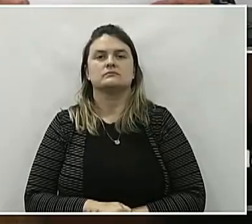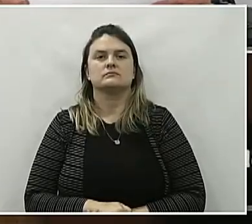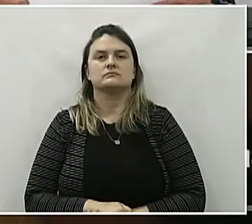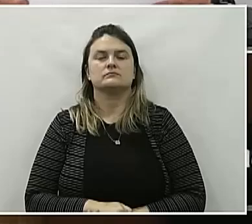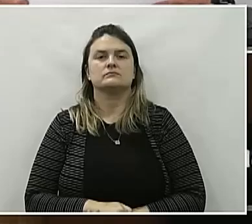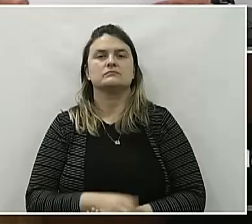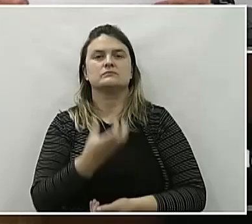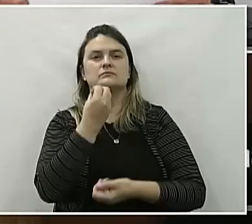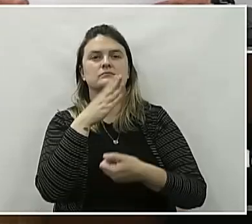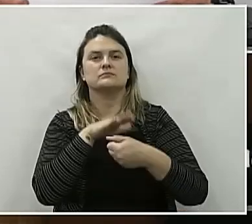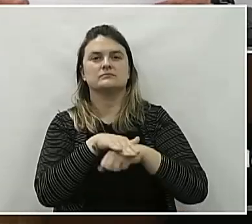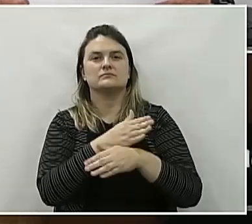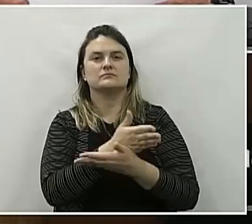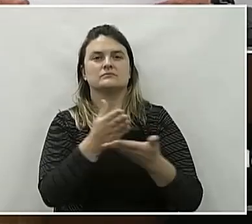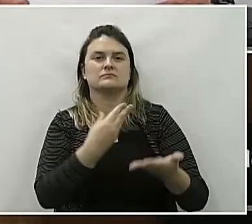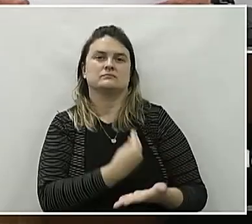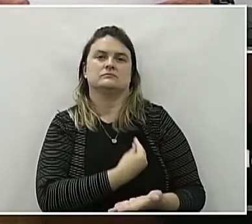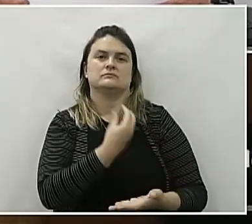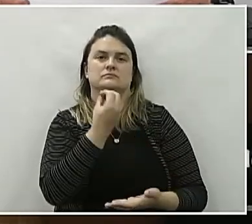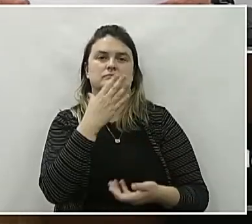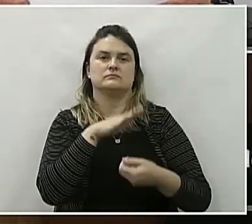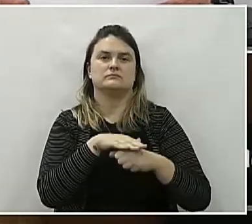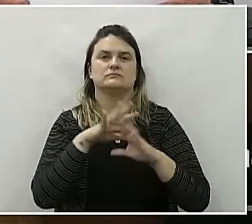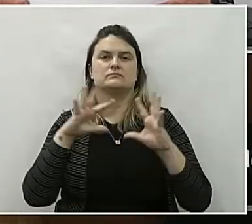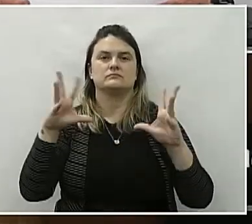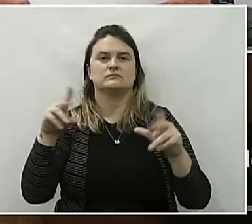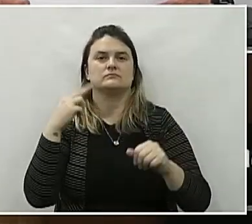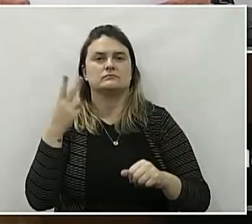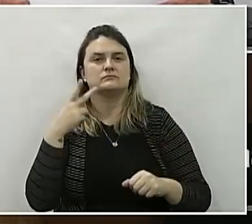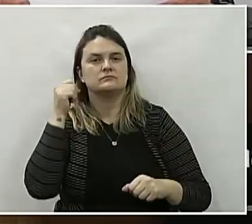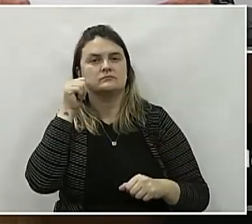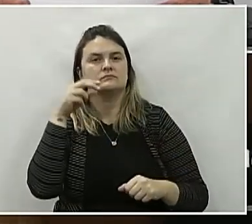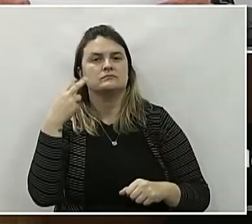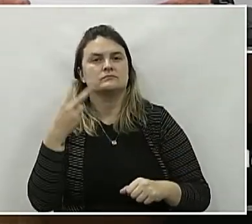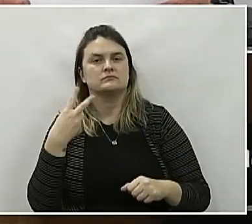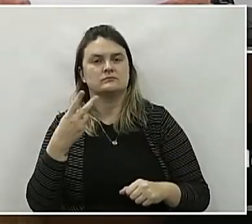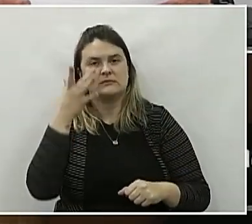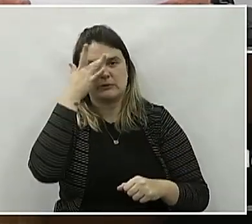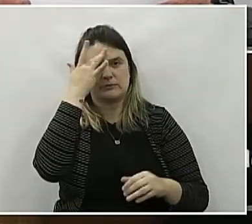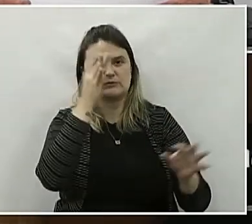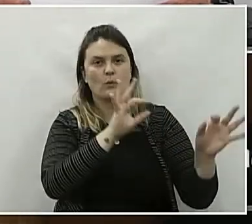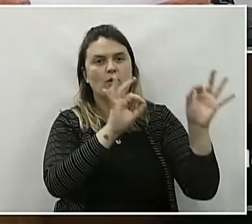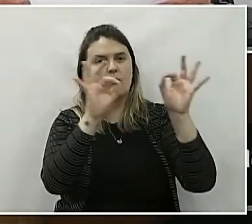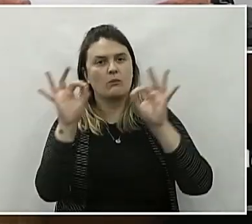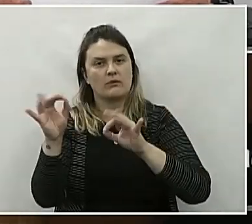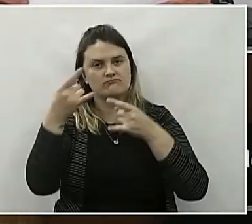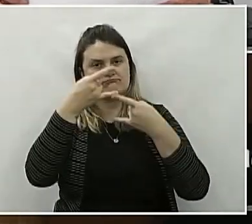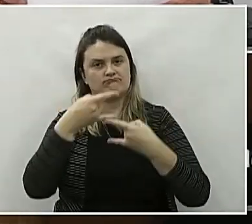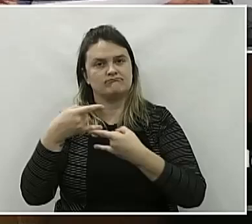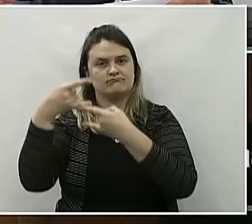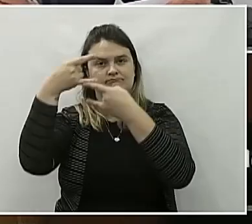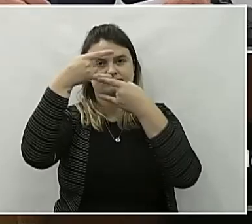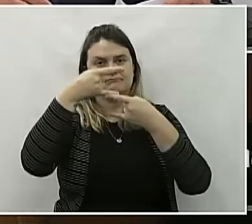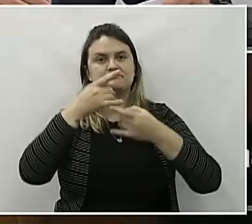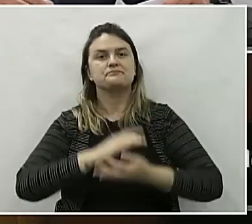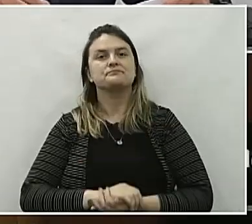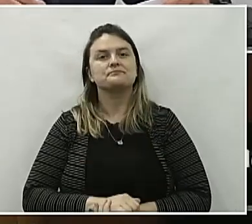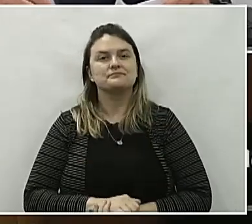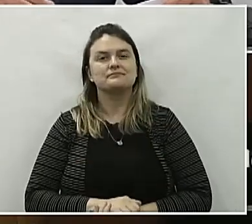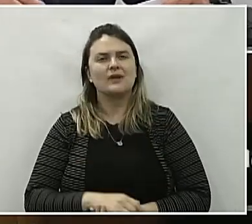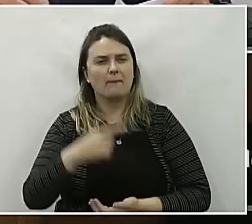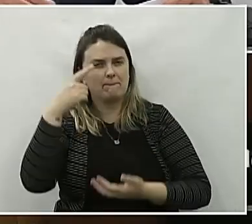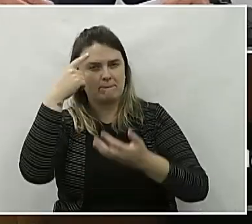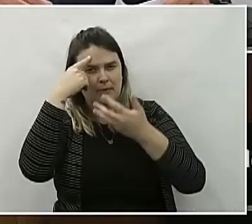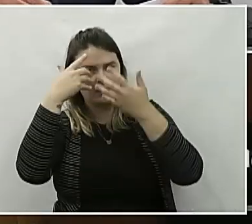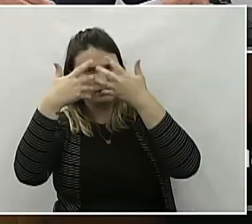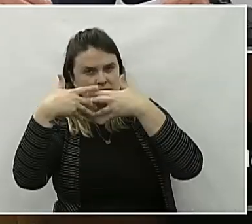Boa noite a todos os presentes, boa noite a todos os vereadores, vereadora, público que nos acompanha através da live. Para